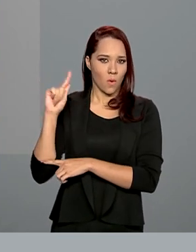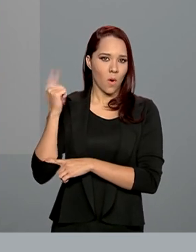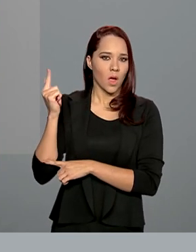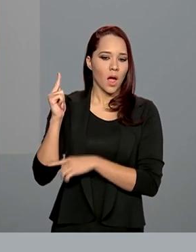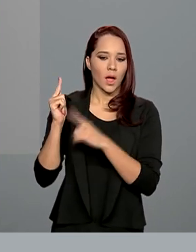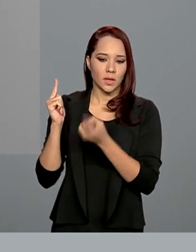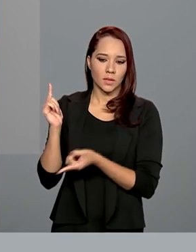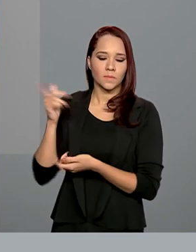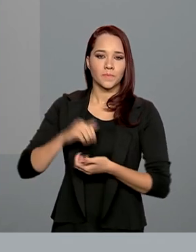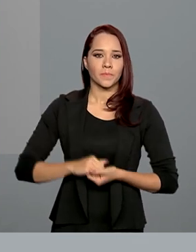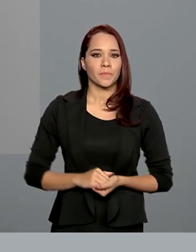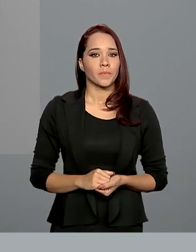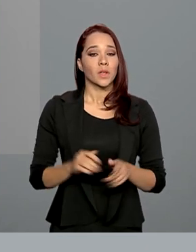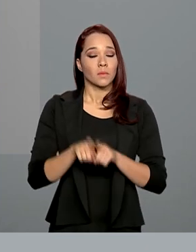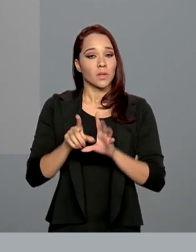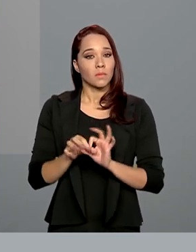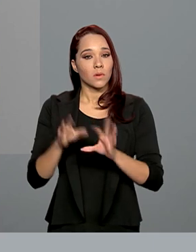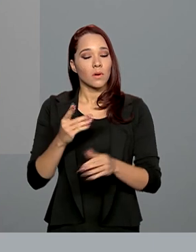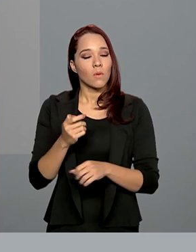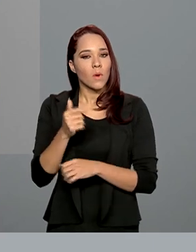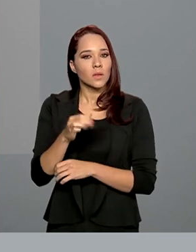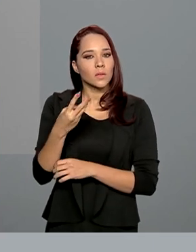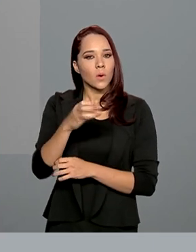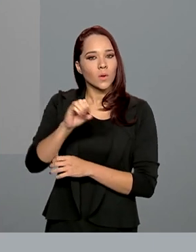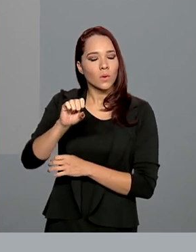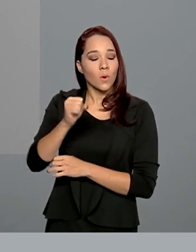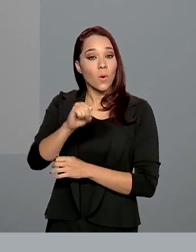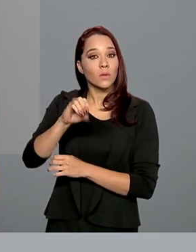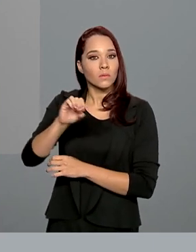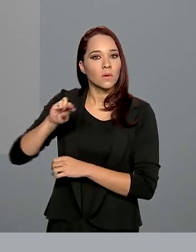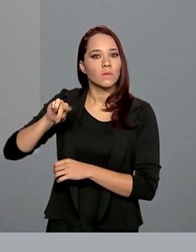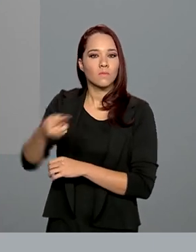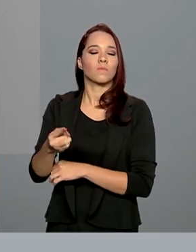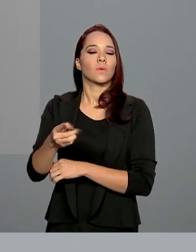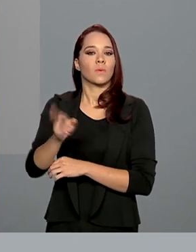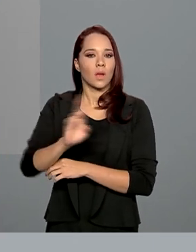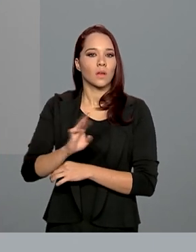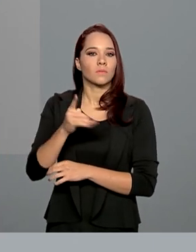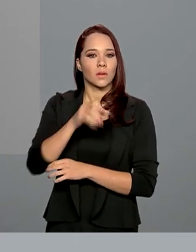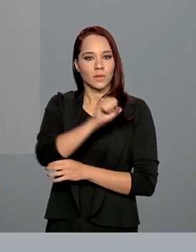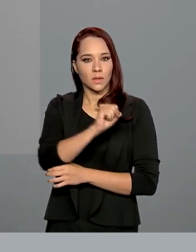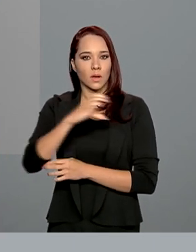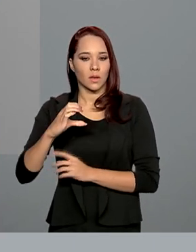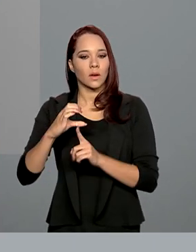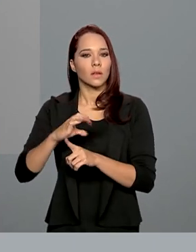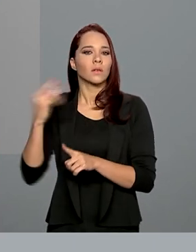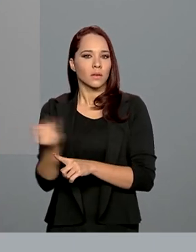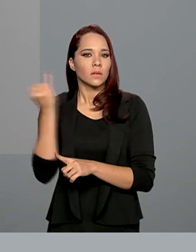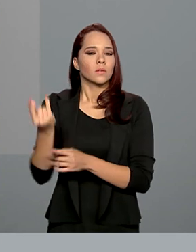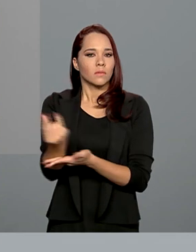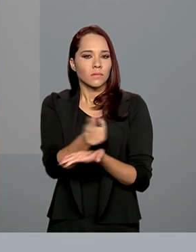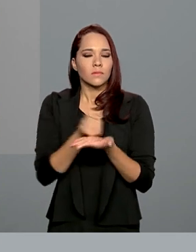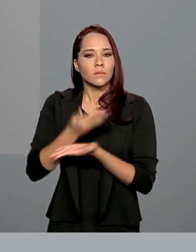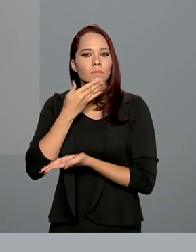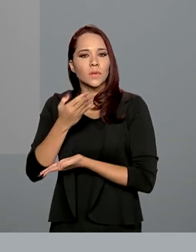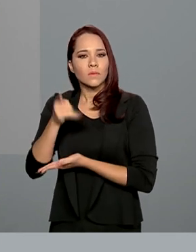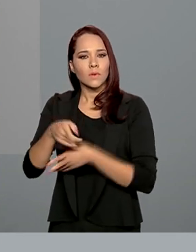e Terra Ronca. Liberação de quase 800 mil reais para Santa Catarina. Também um importante recurso que foi pedido pela